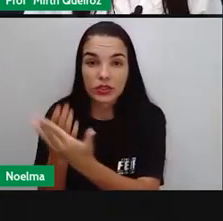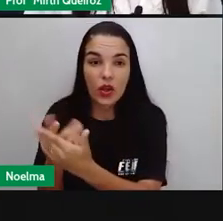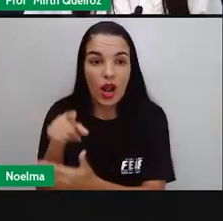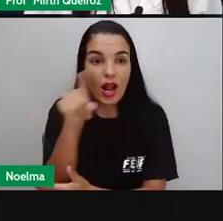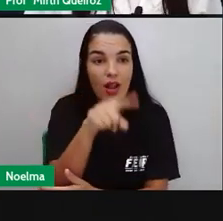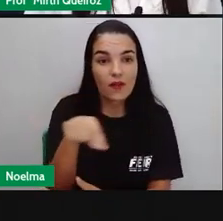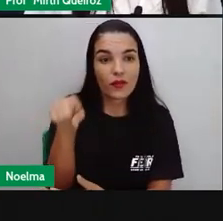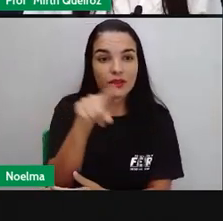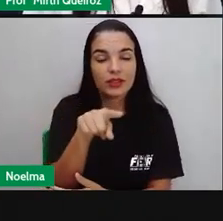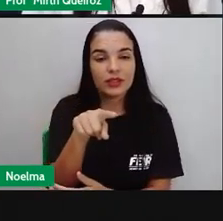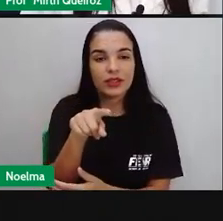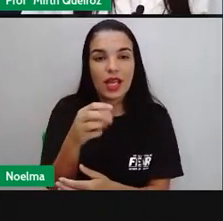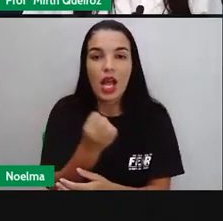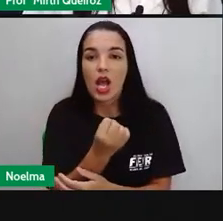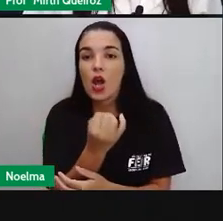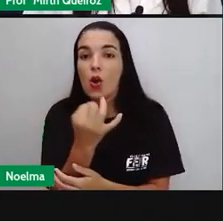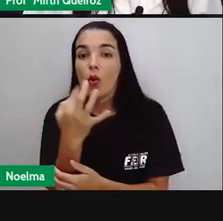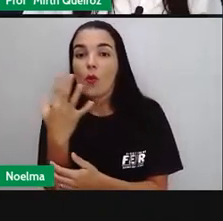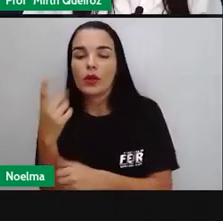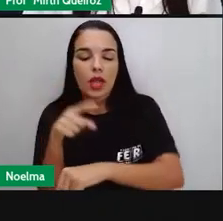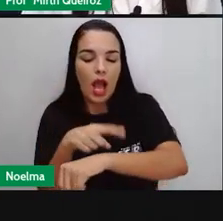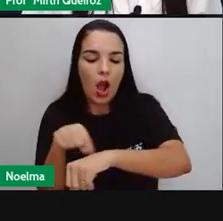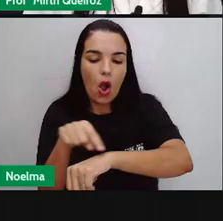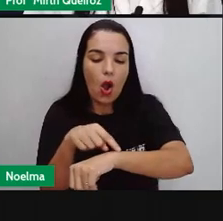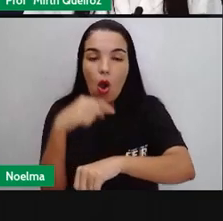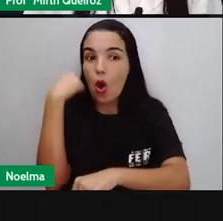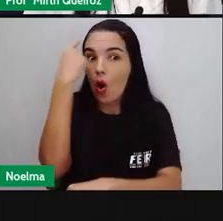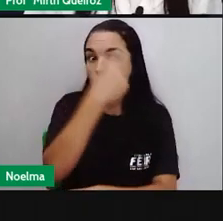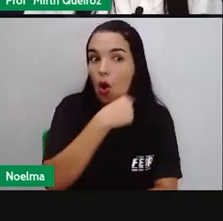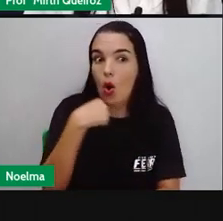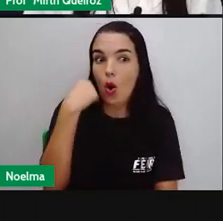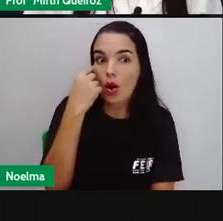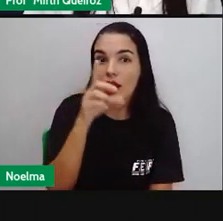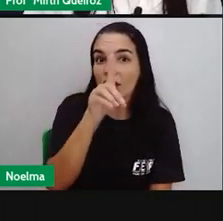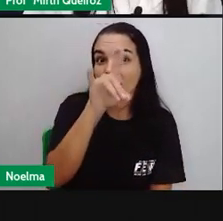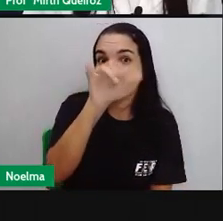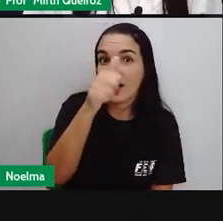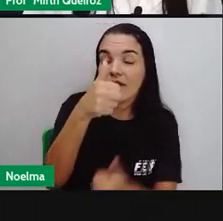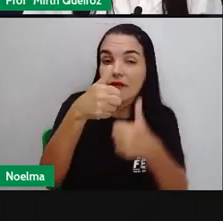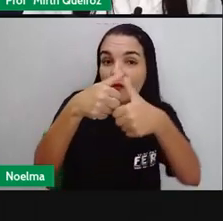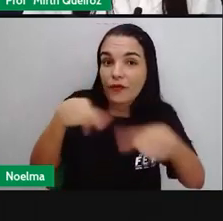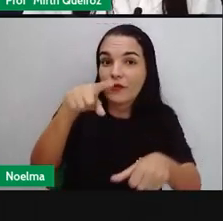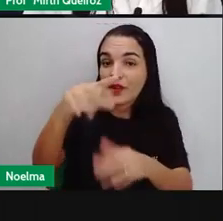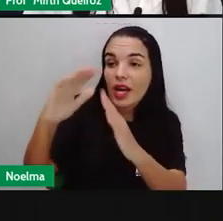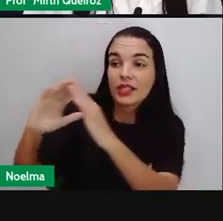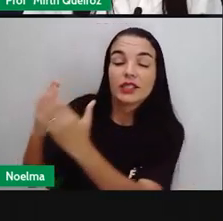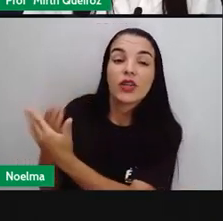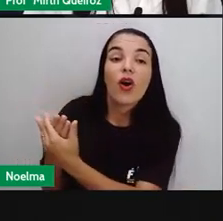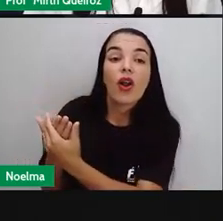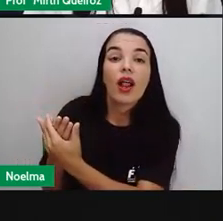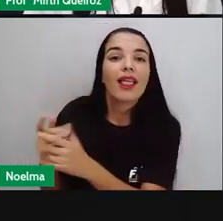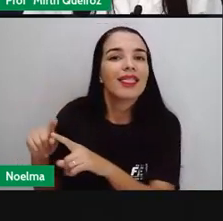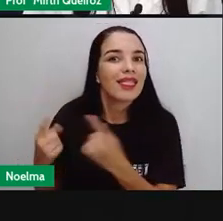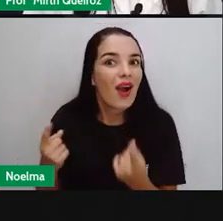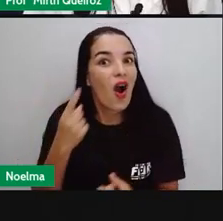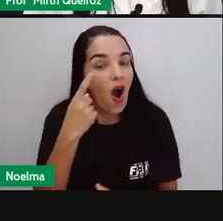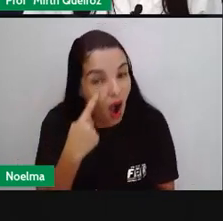Quantas horas Por dia Você fica Na escola? Olha aí A gente medindo O tempo Todas as Perguntas